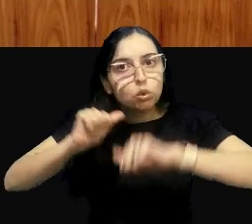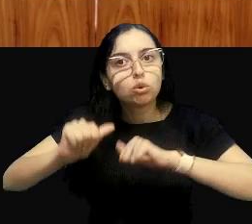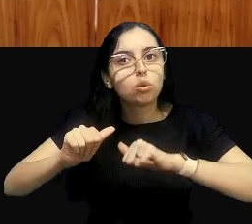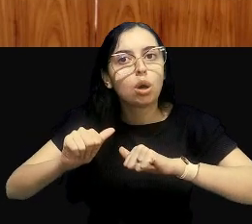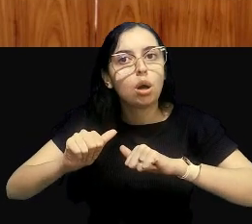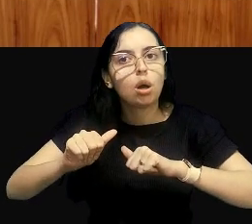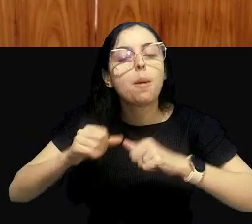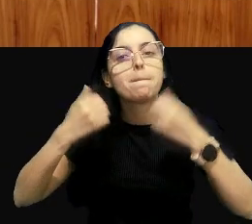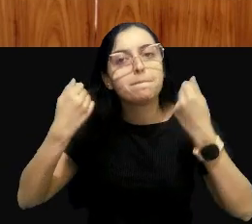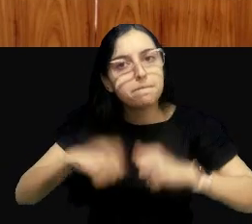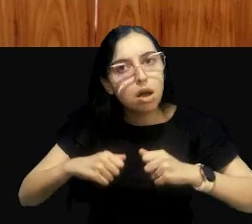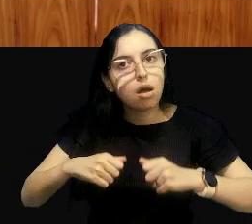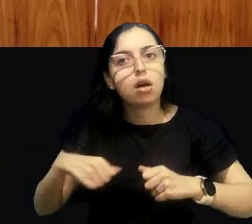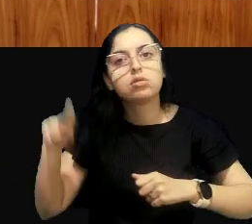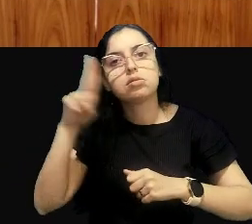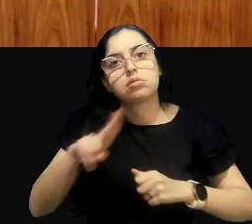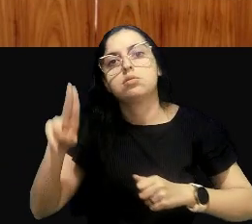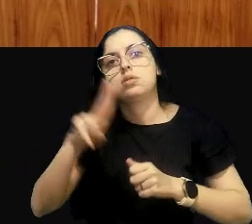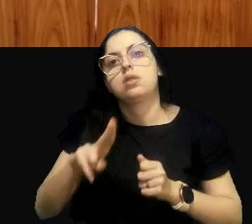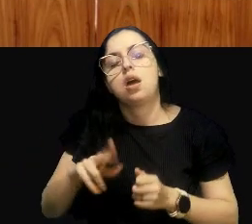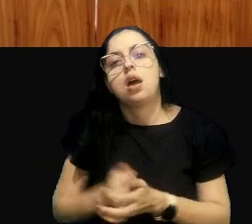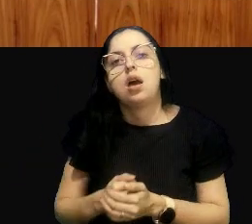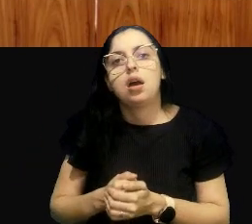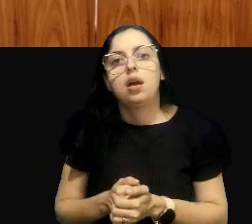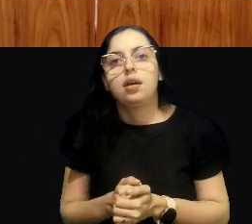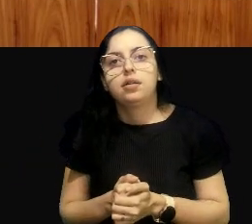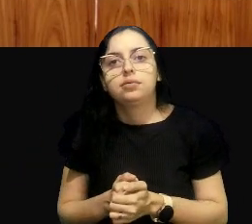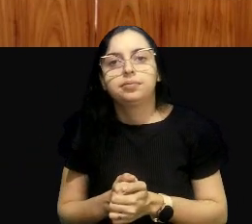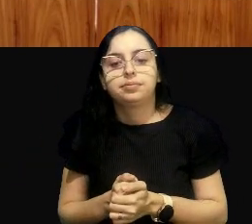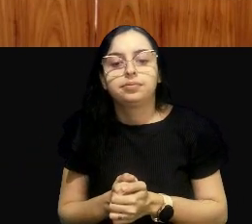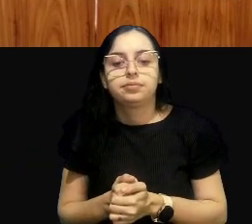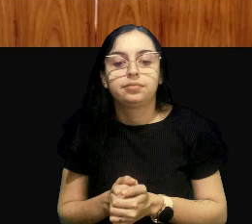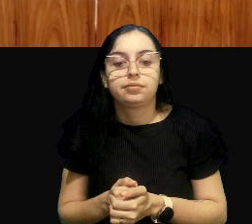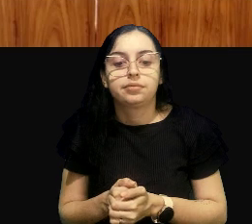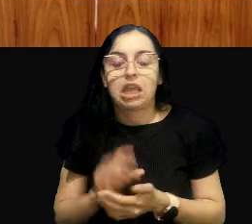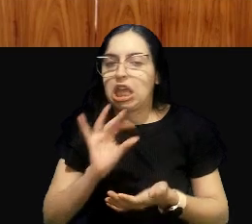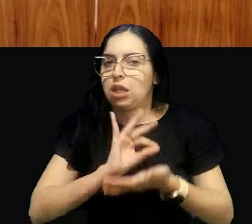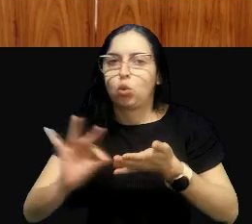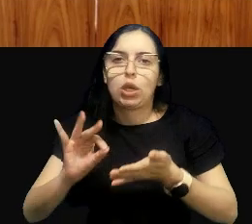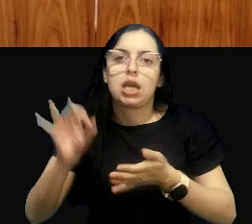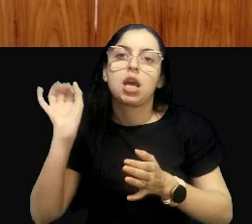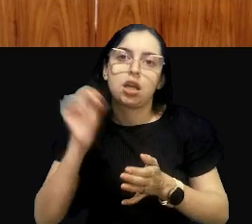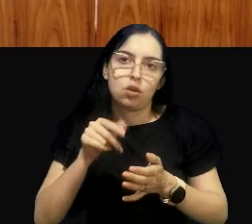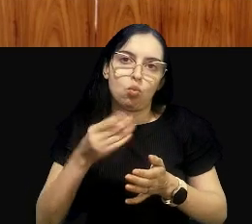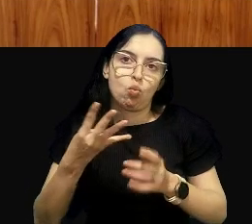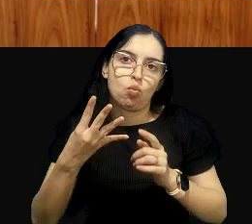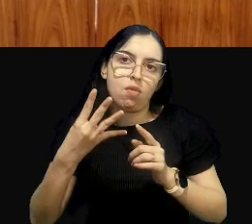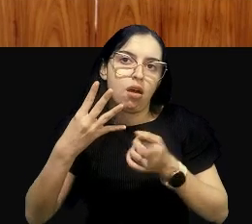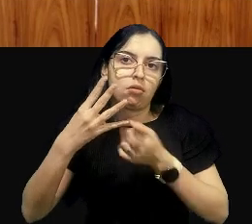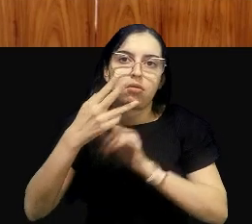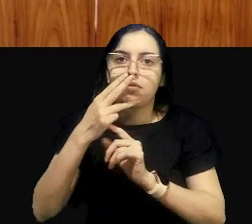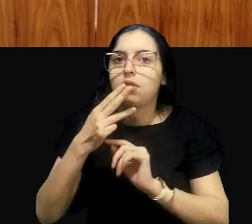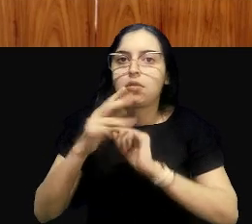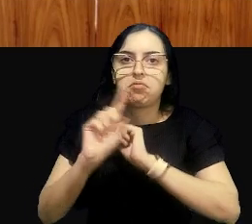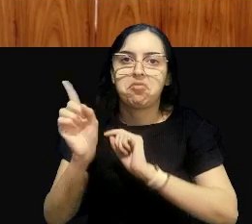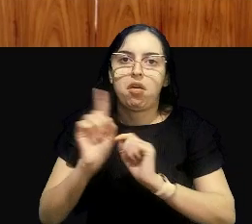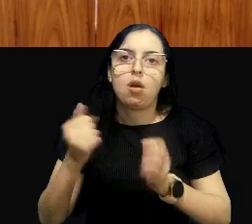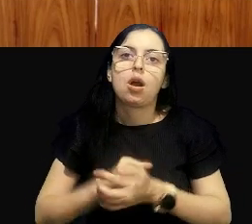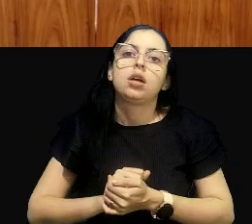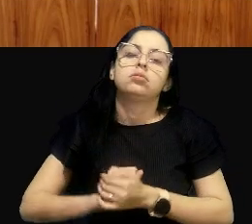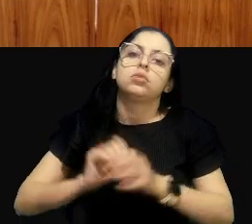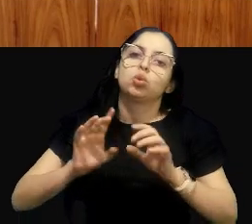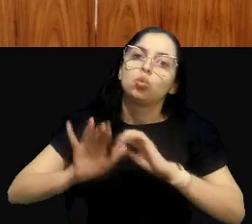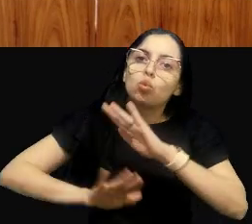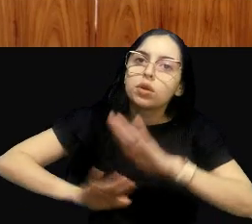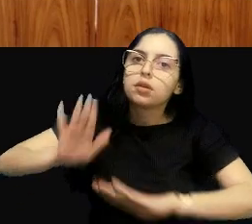ele pode ser cotejado, para abastecimento público, claro que não é uma canetada, não é dizer, de 4, você virou 3, envolve saneamento,